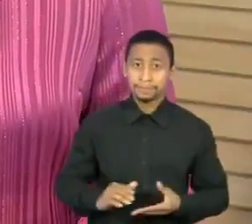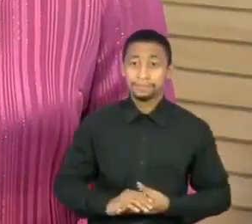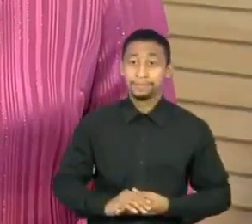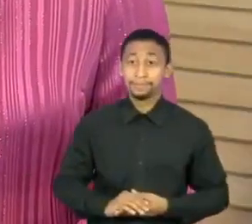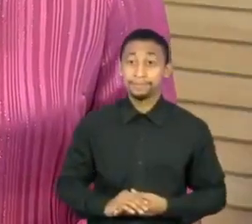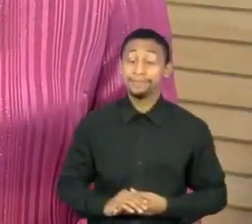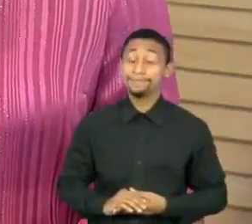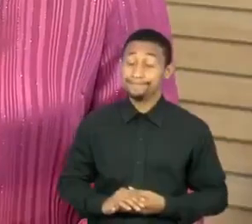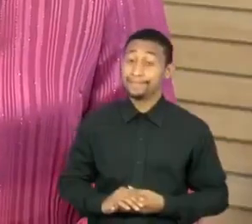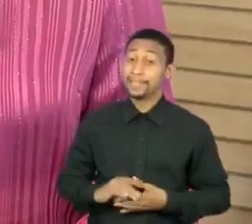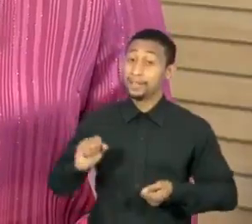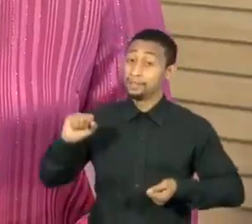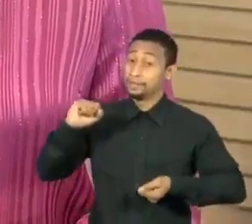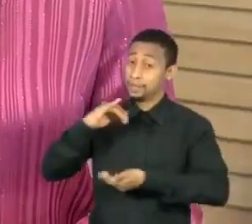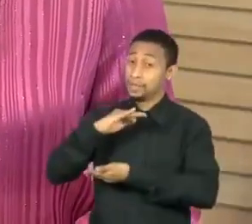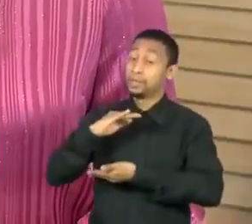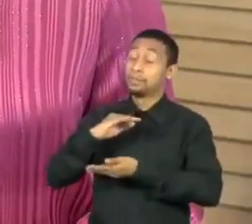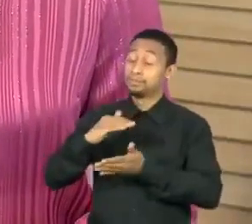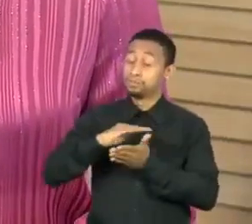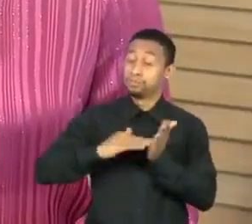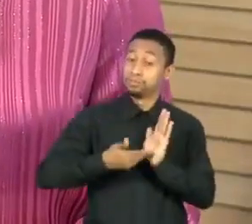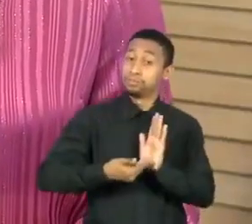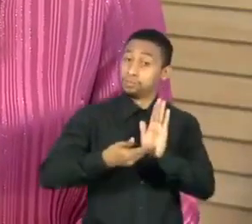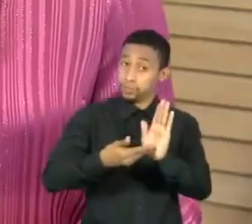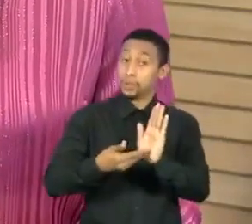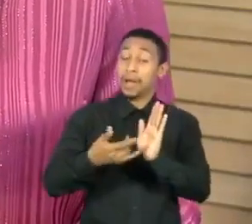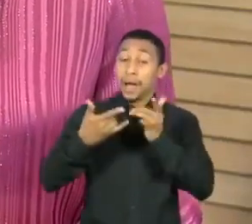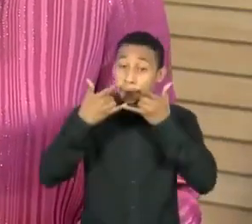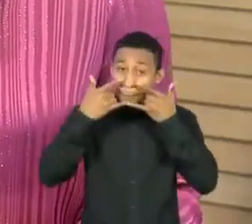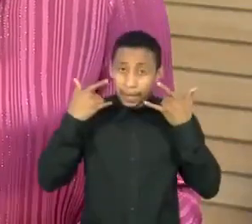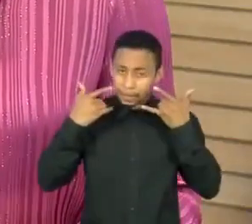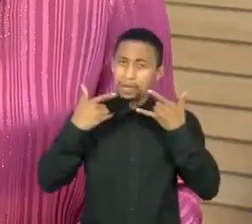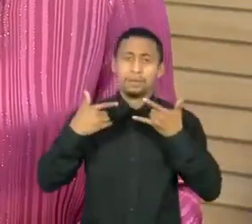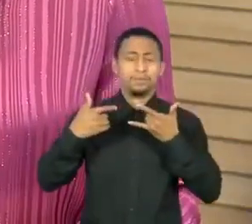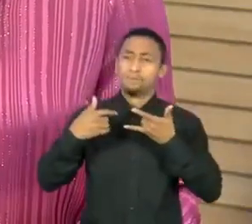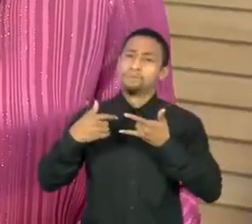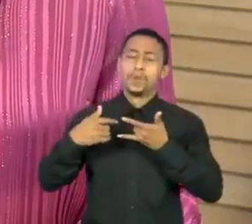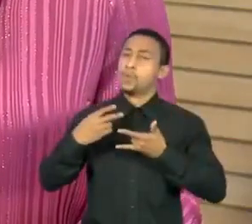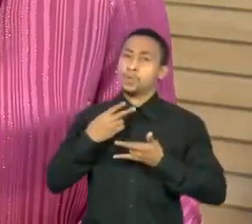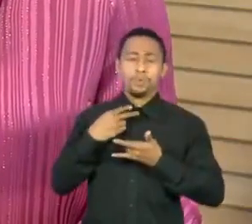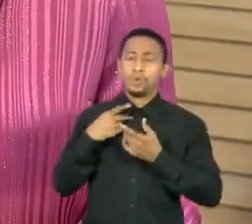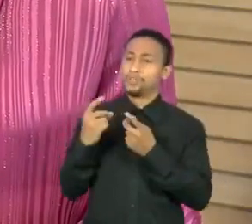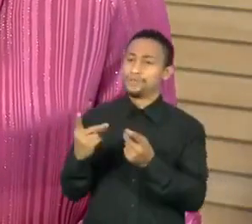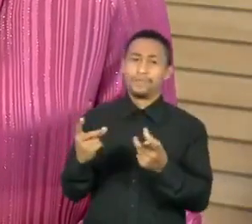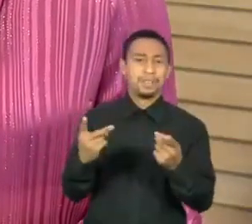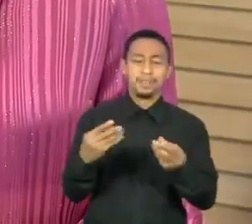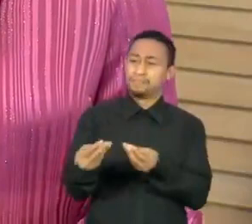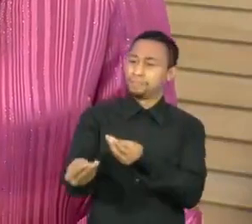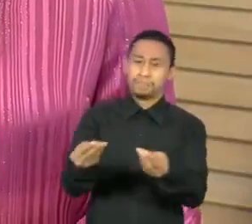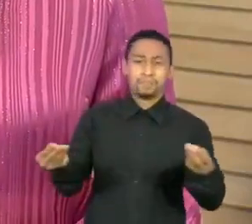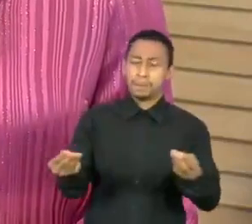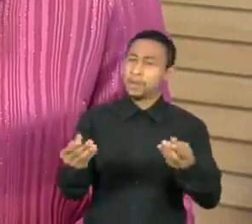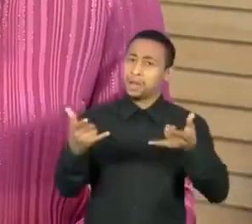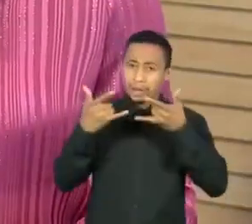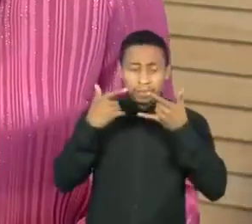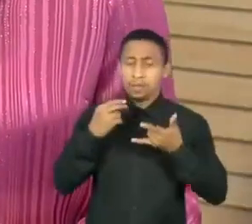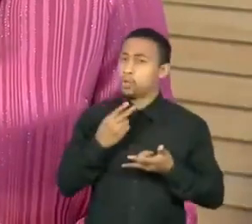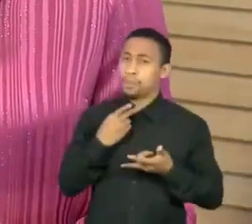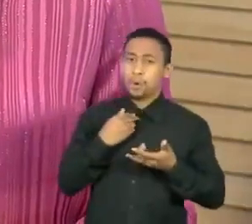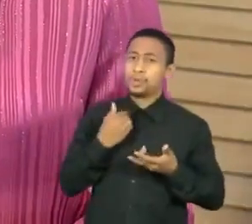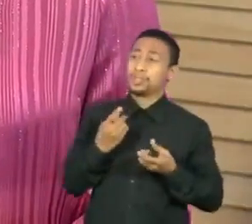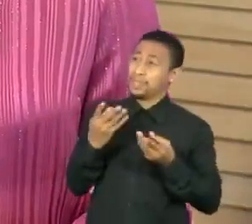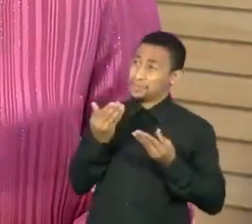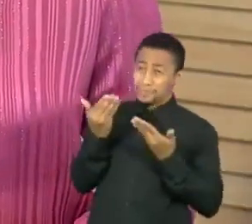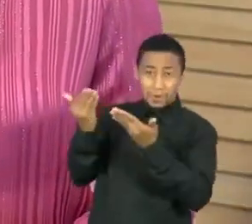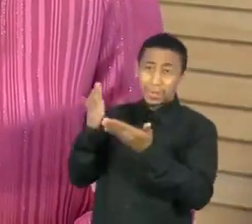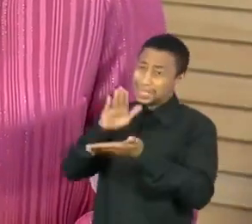Em nota, a Anvisa diz que a máscara citada na reportagem está suspensa para comercialização, distribuição e importação para